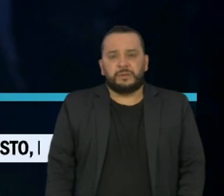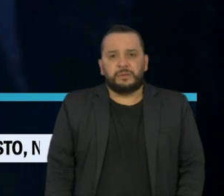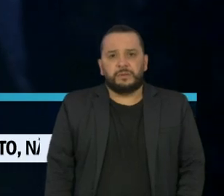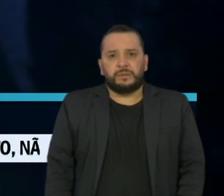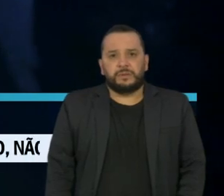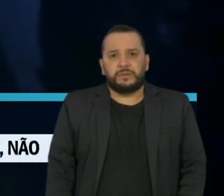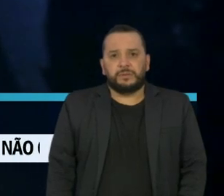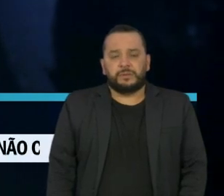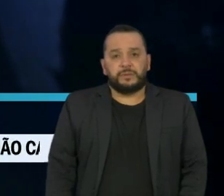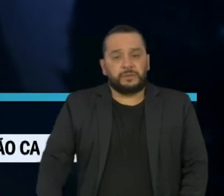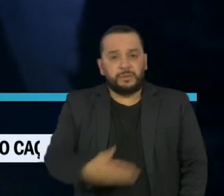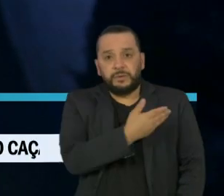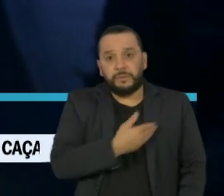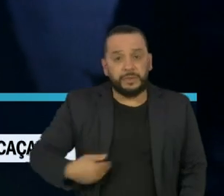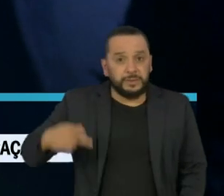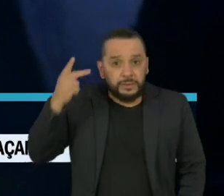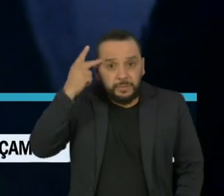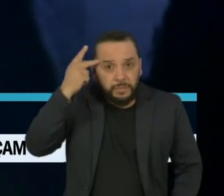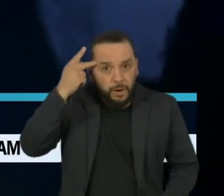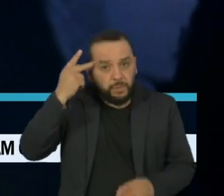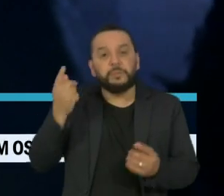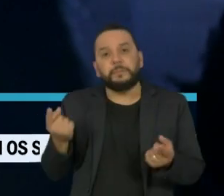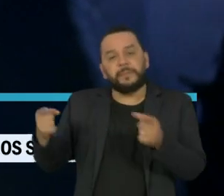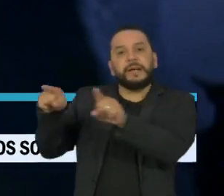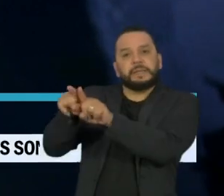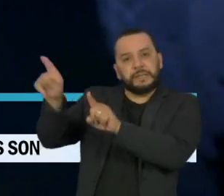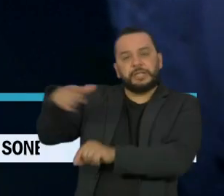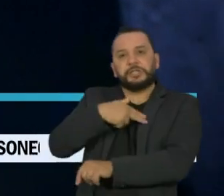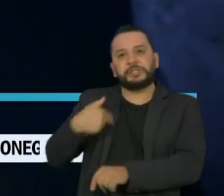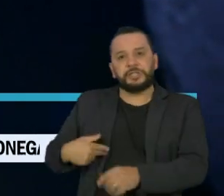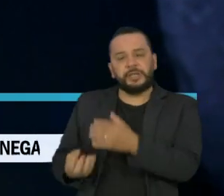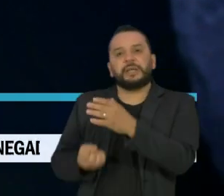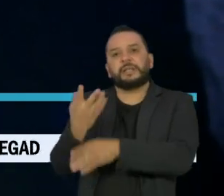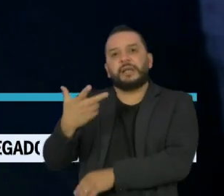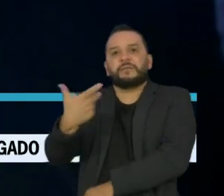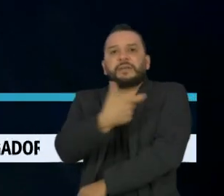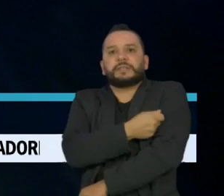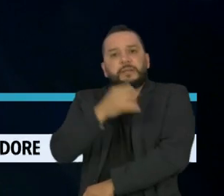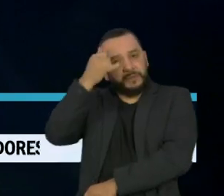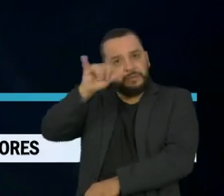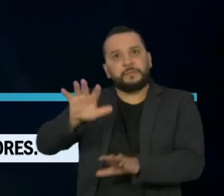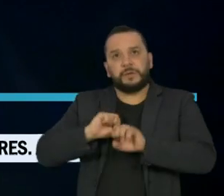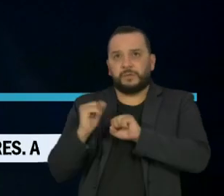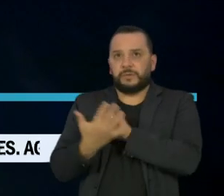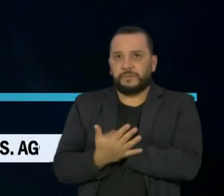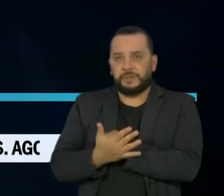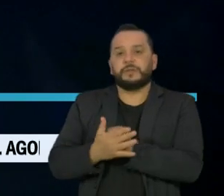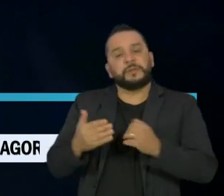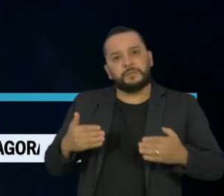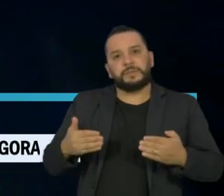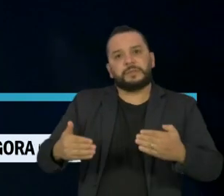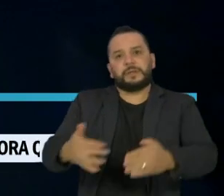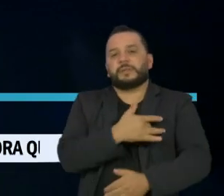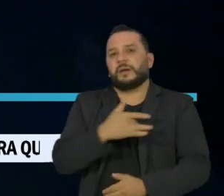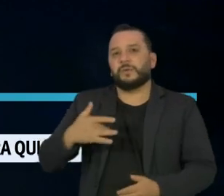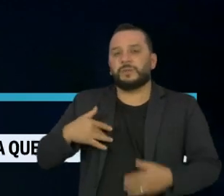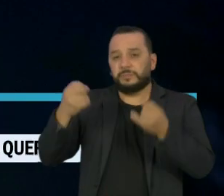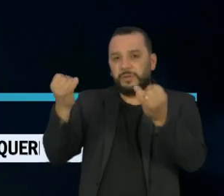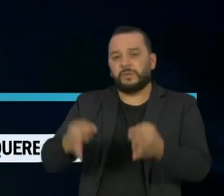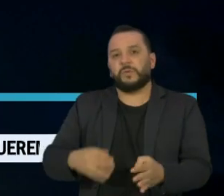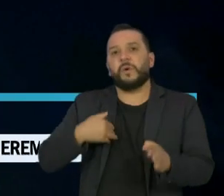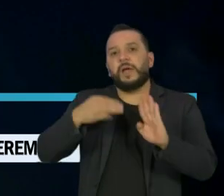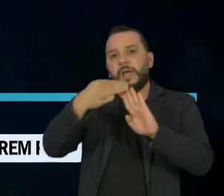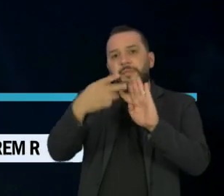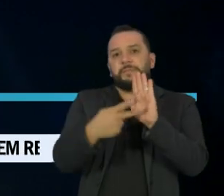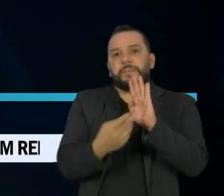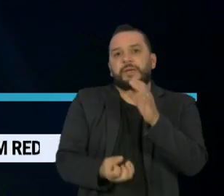O governo de São Paulo firmou parceria com a China para a produção de uma vacina contra o novo coronavírus O Ministério da Saúde anunciou que vai editar uma medida